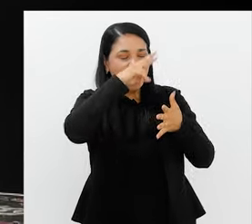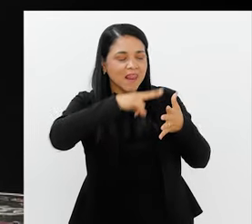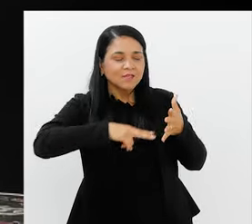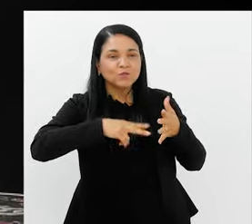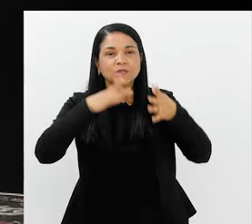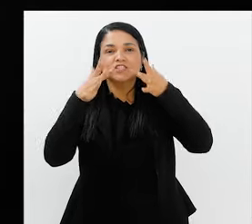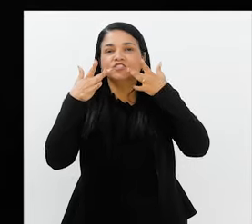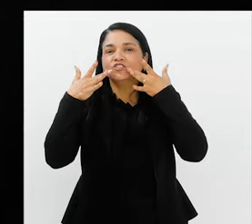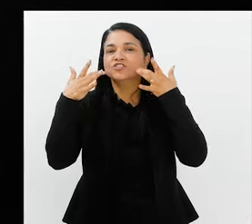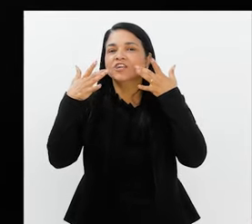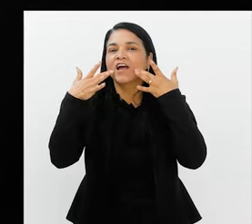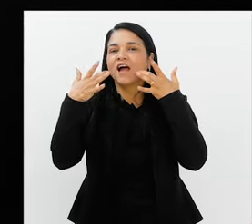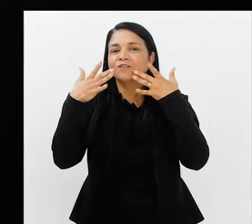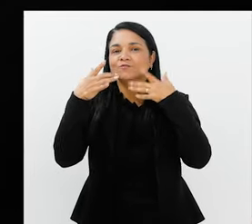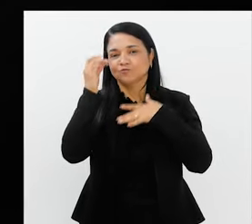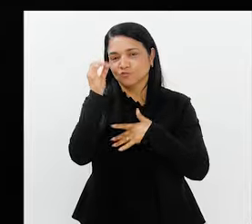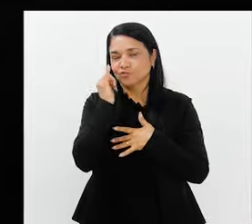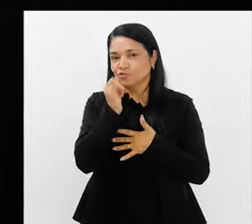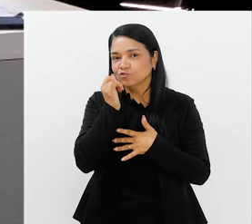né? A leitura teatral.